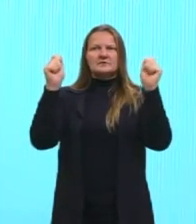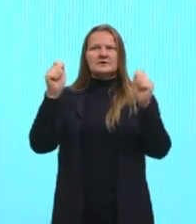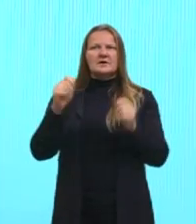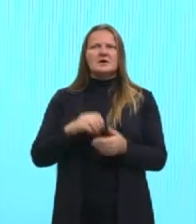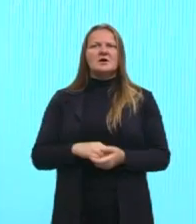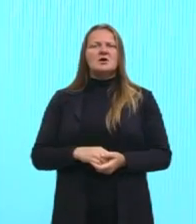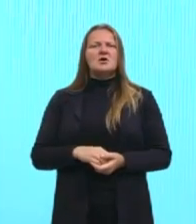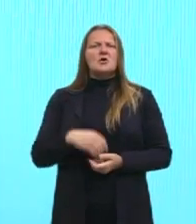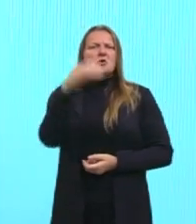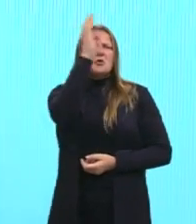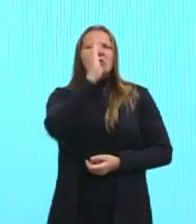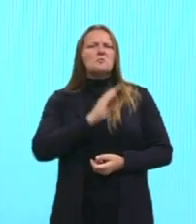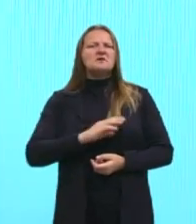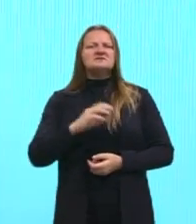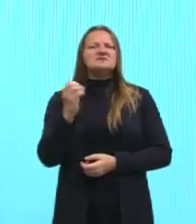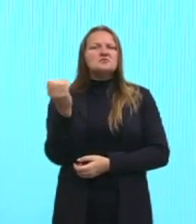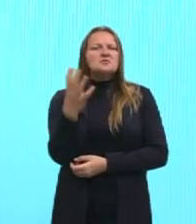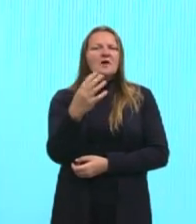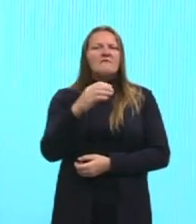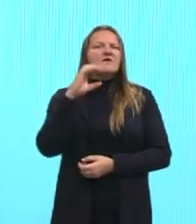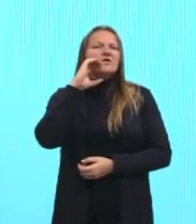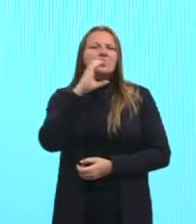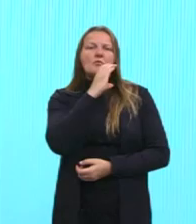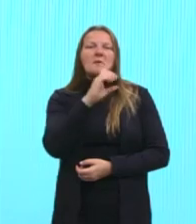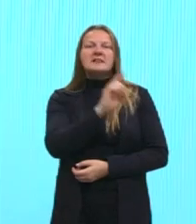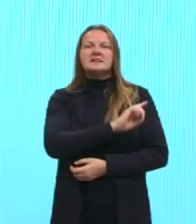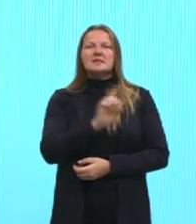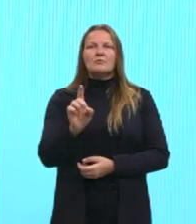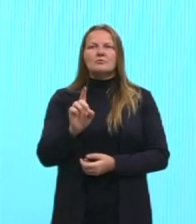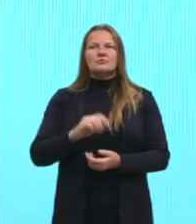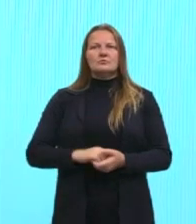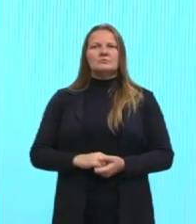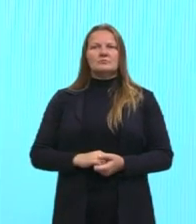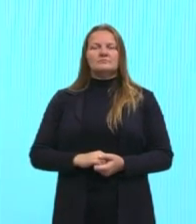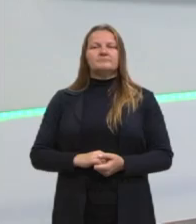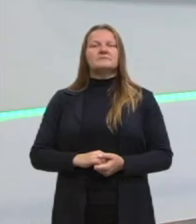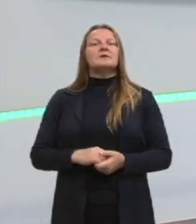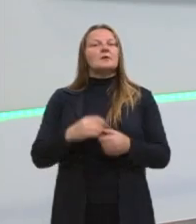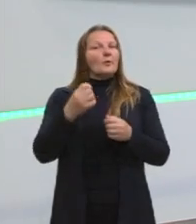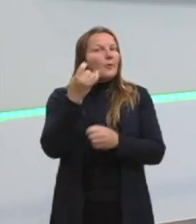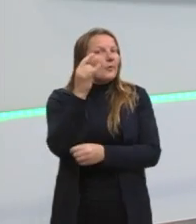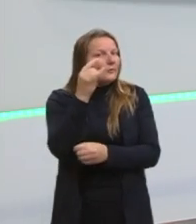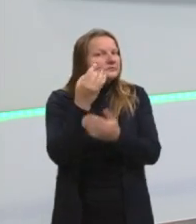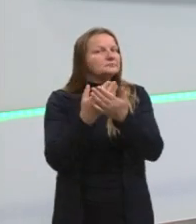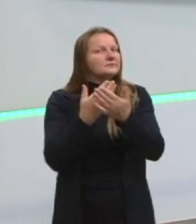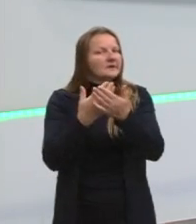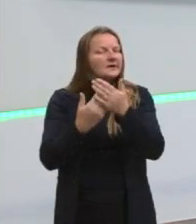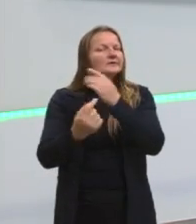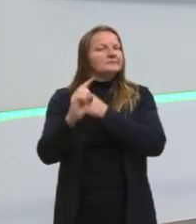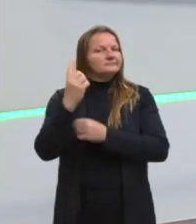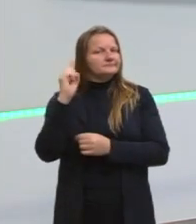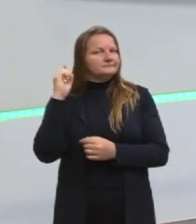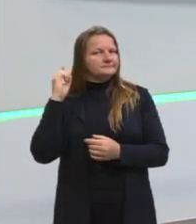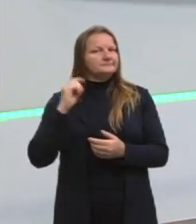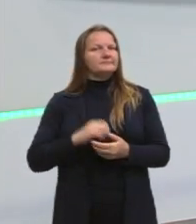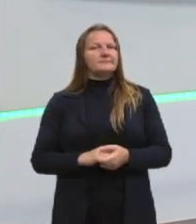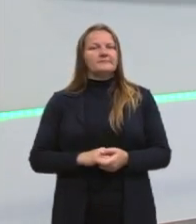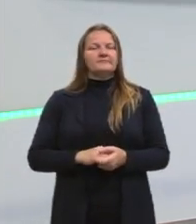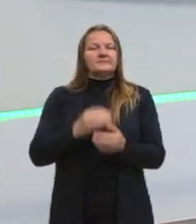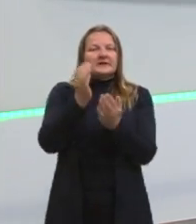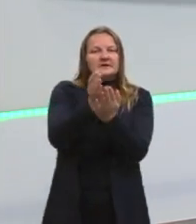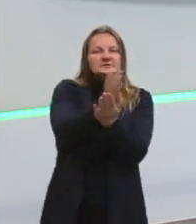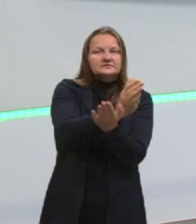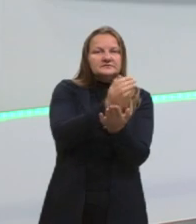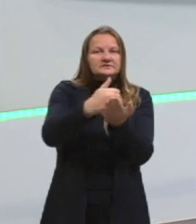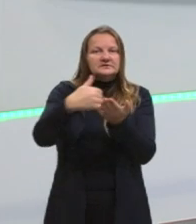será uma nova Cuba. Então, puxando um pouco as nossas últimas aulas, a divisão da